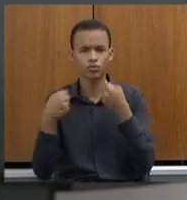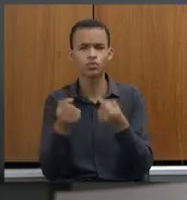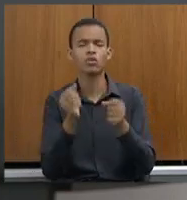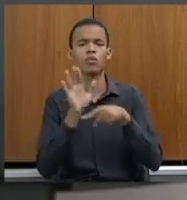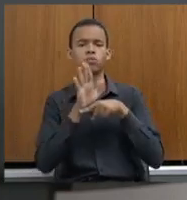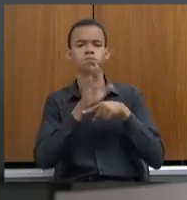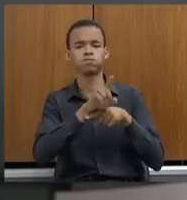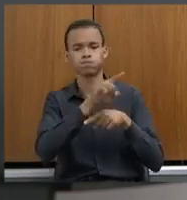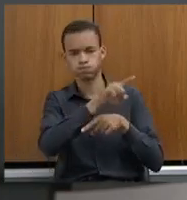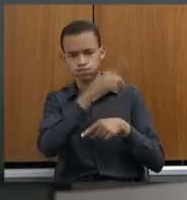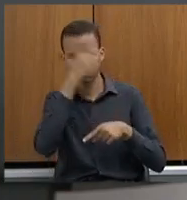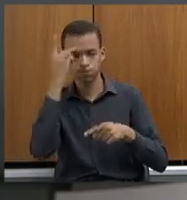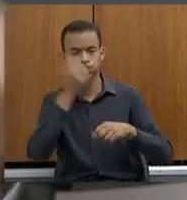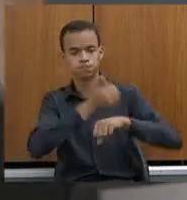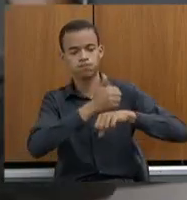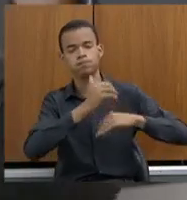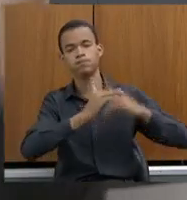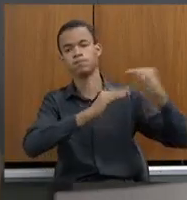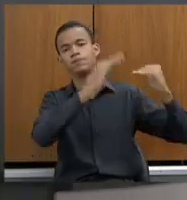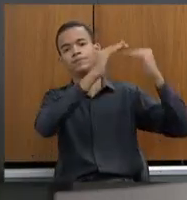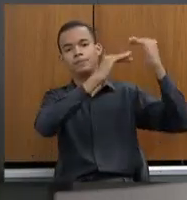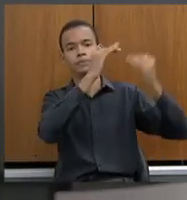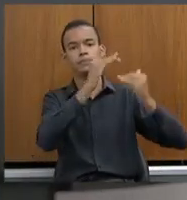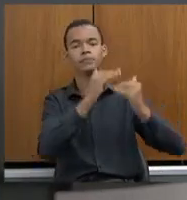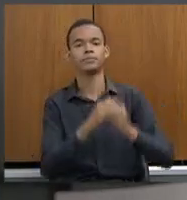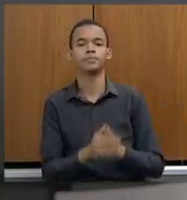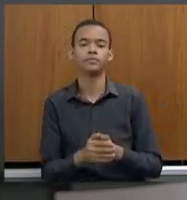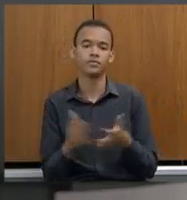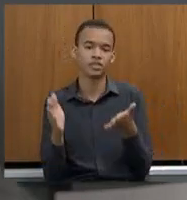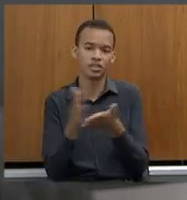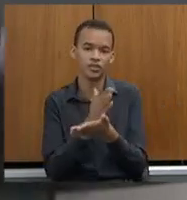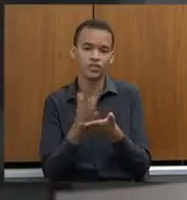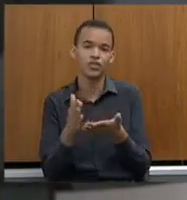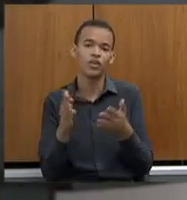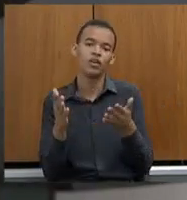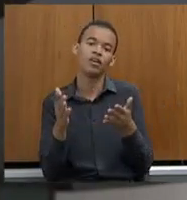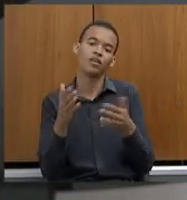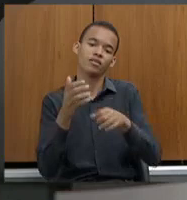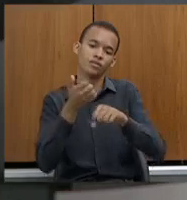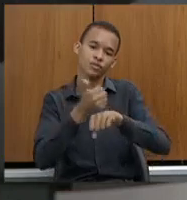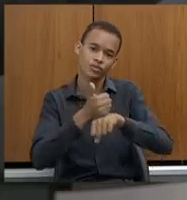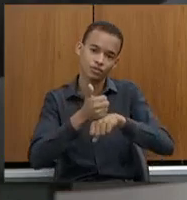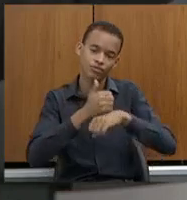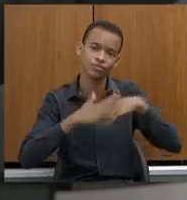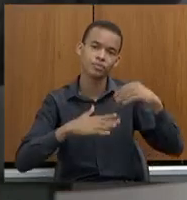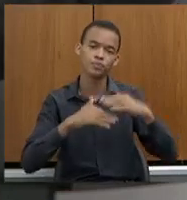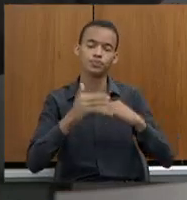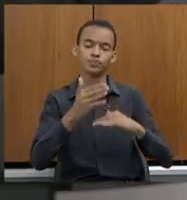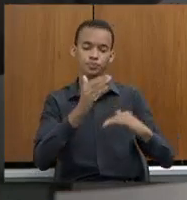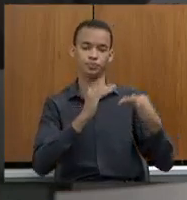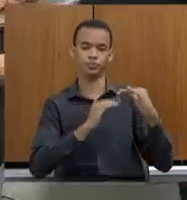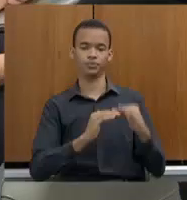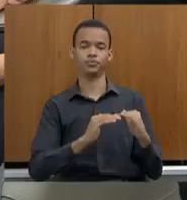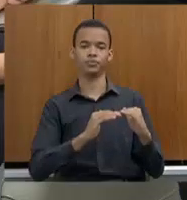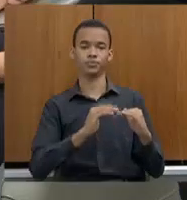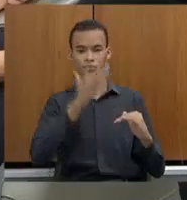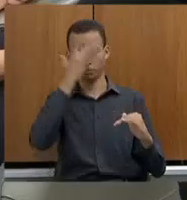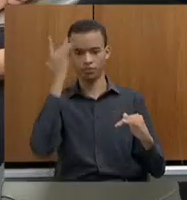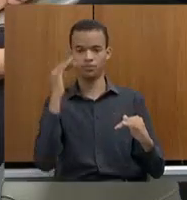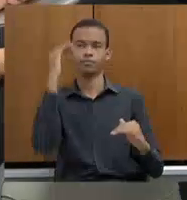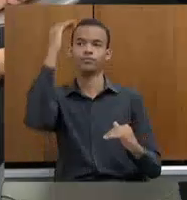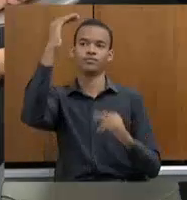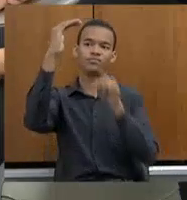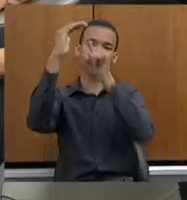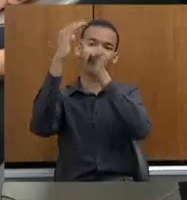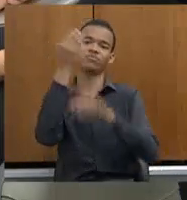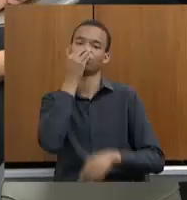porque é ingrato ao servidor que está o degrau abaixo saber que quem alcançou o último degrau não se preocupa mais com quem está querendo